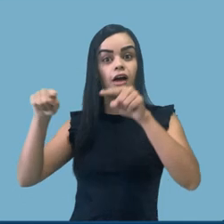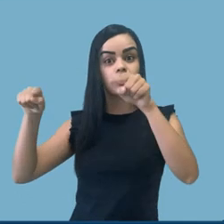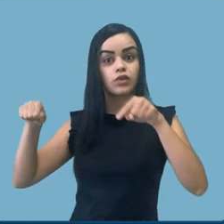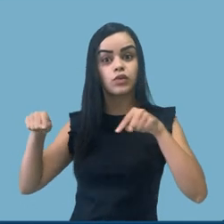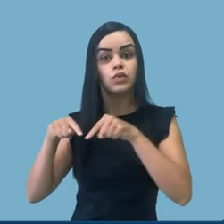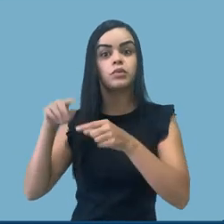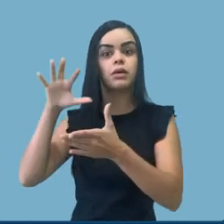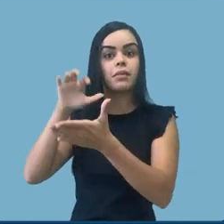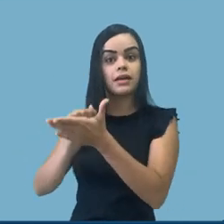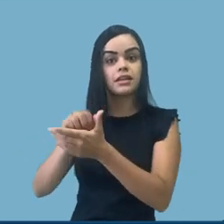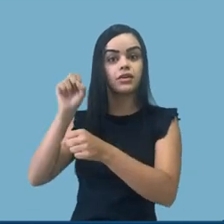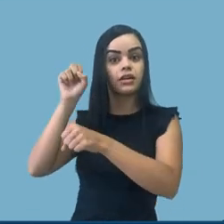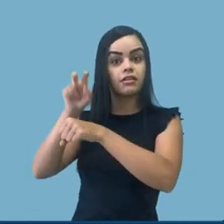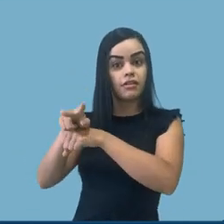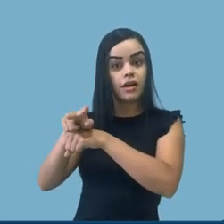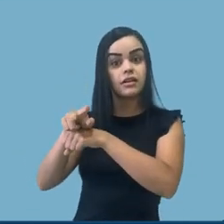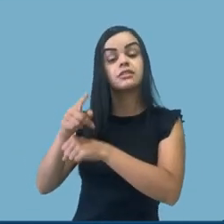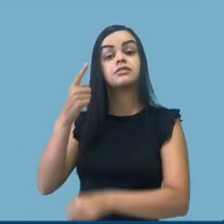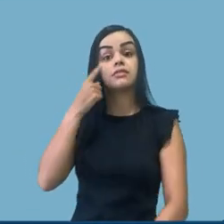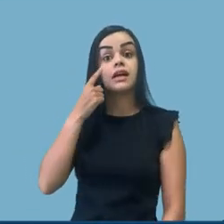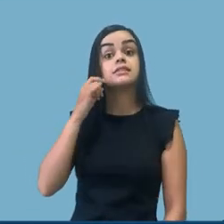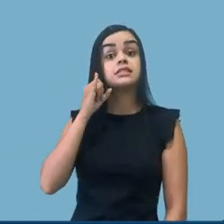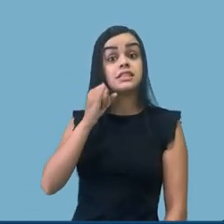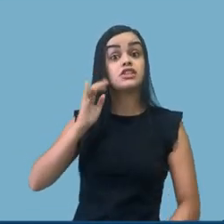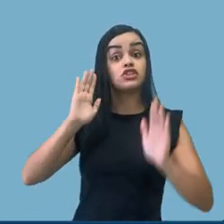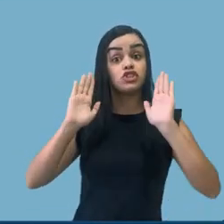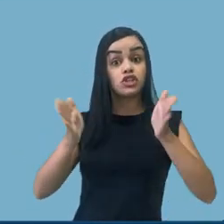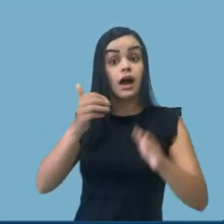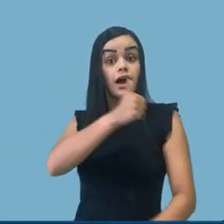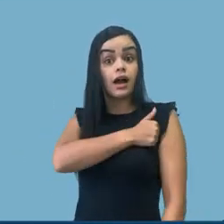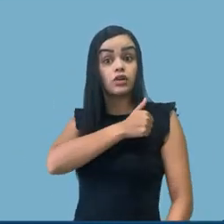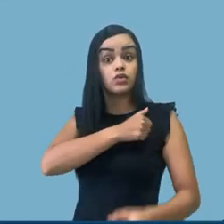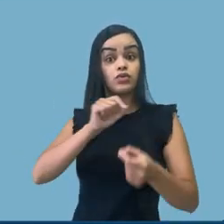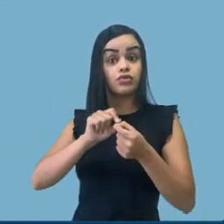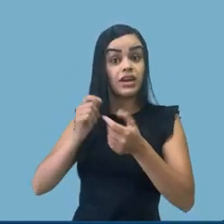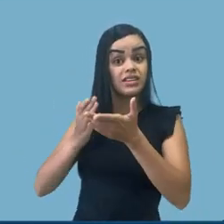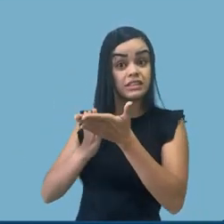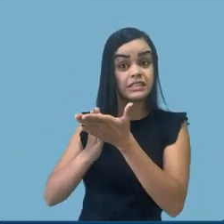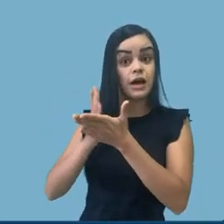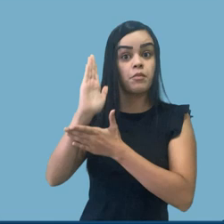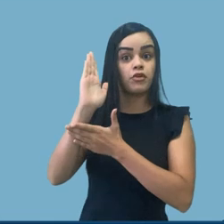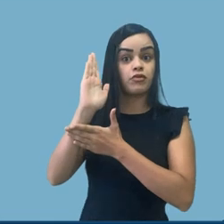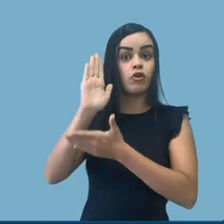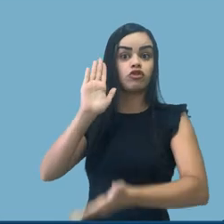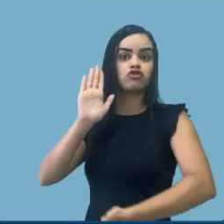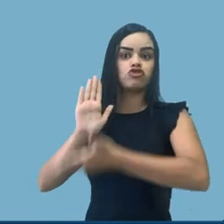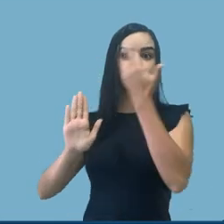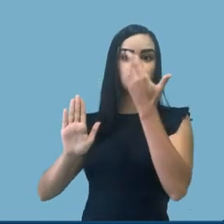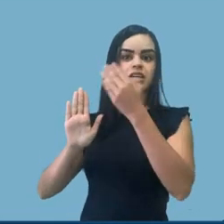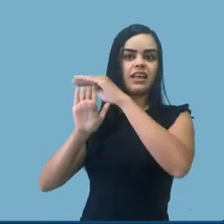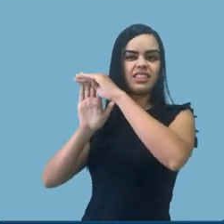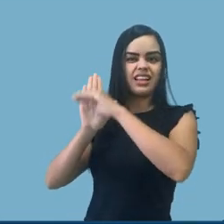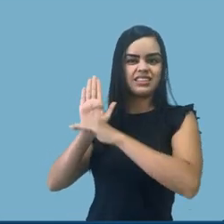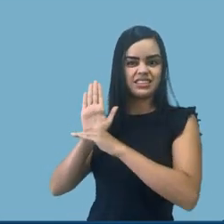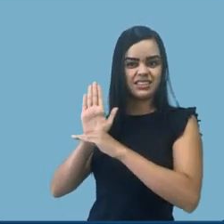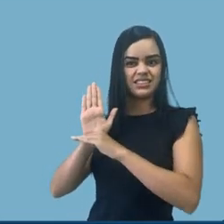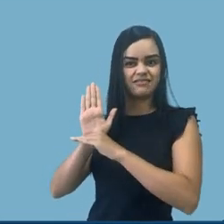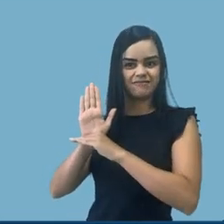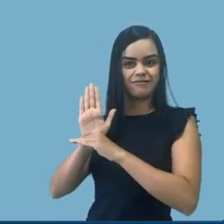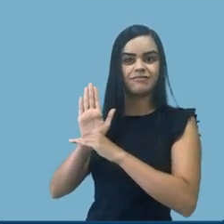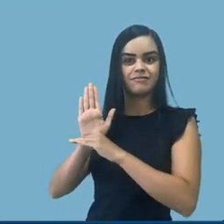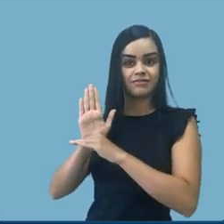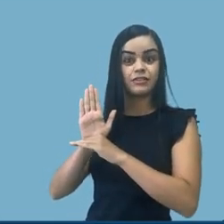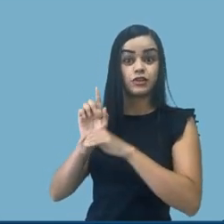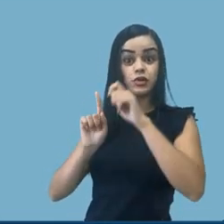Vai remover dessas turmas os estudantes que foram aprovados e aprovadas nos períodos especiais, inclusive no período